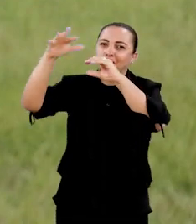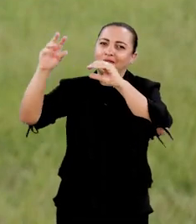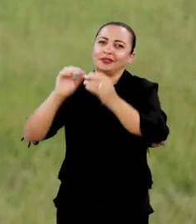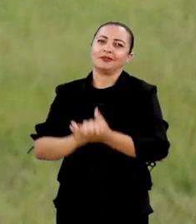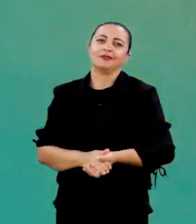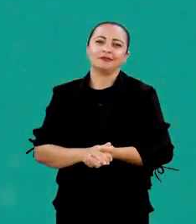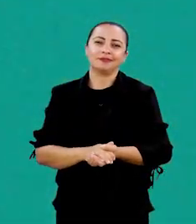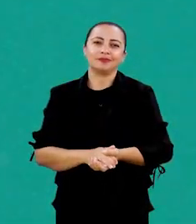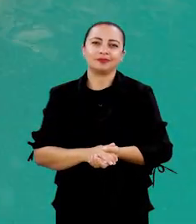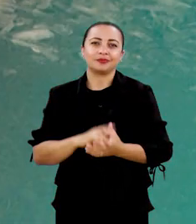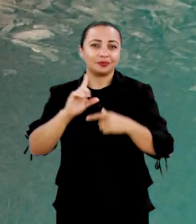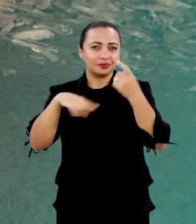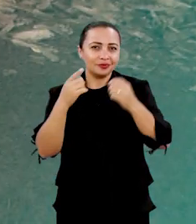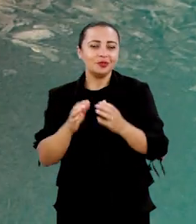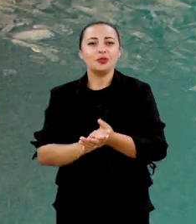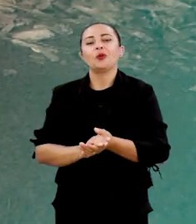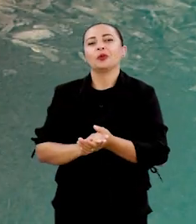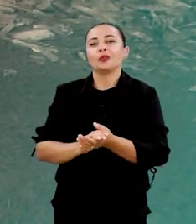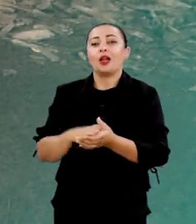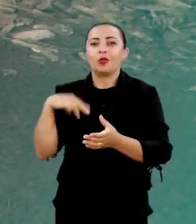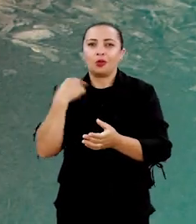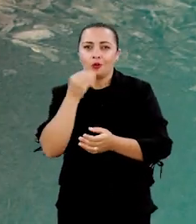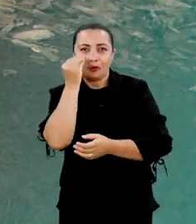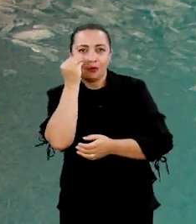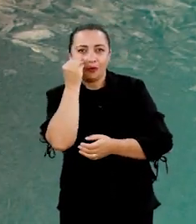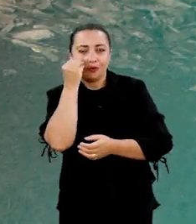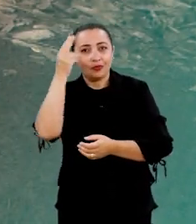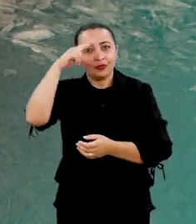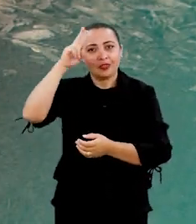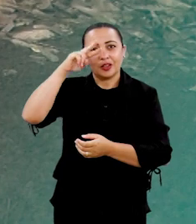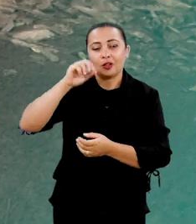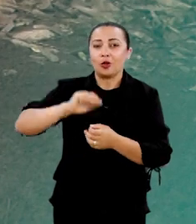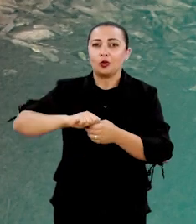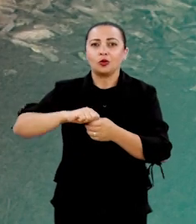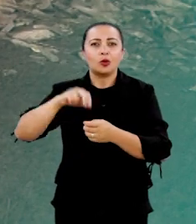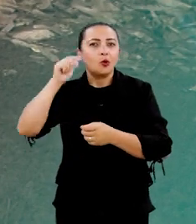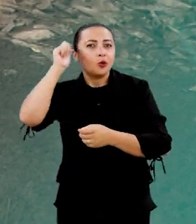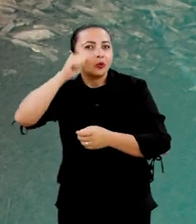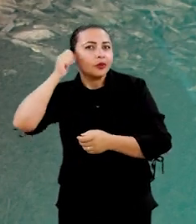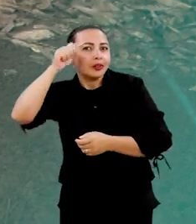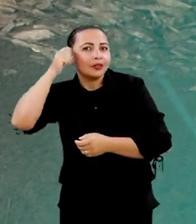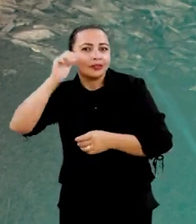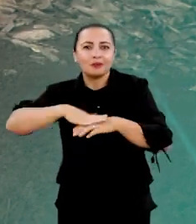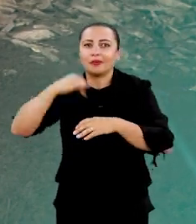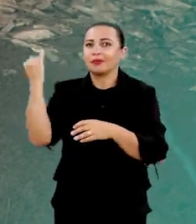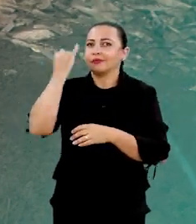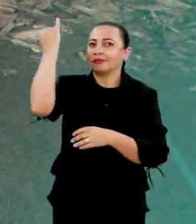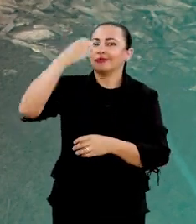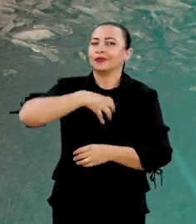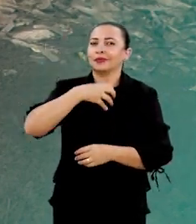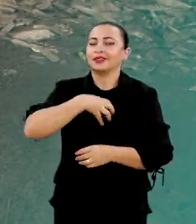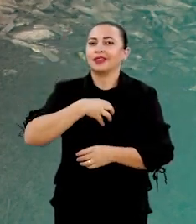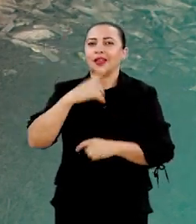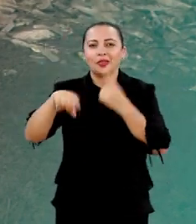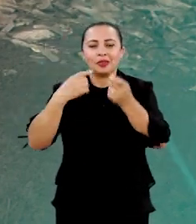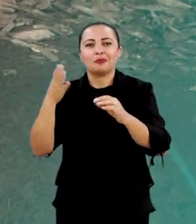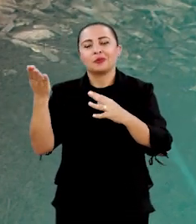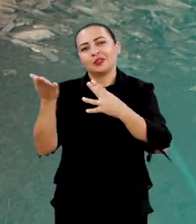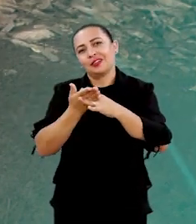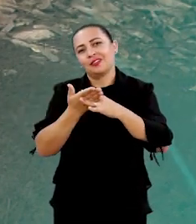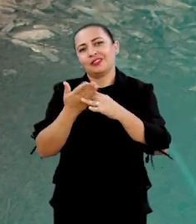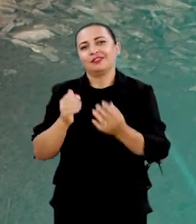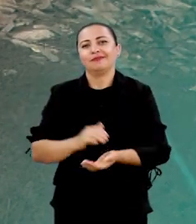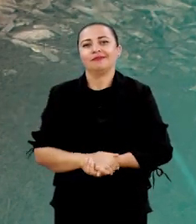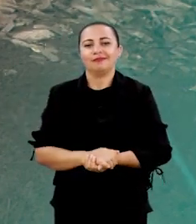e evolução do plasma. E no próximo bloco a gente confere a história de um dos artistas mais importantes da Bahia.